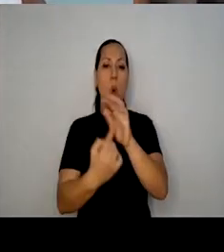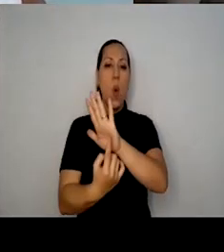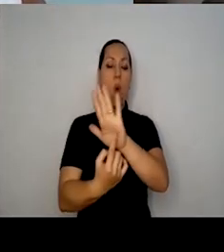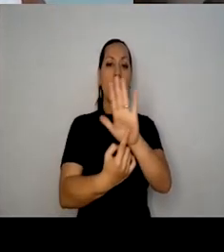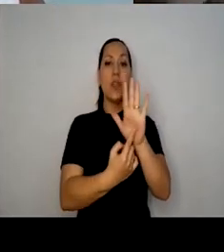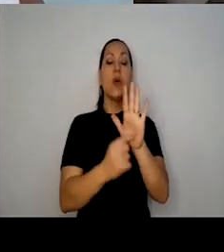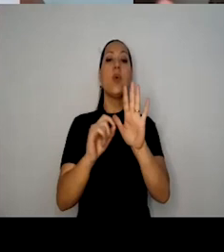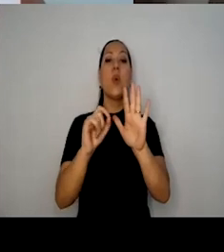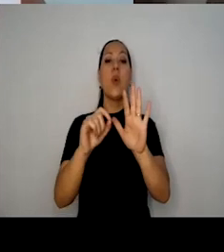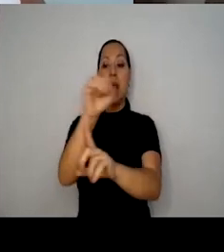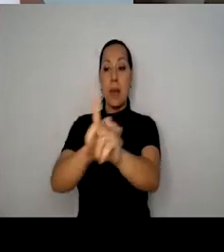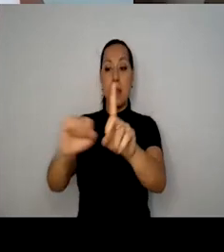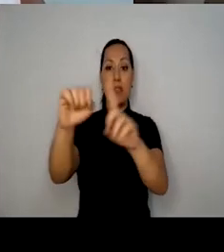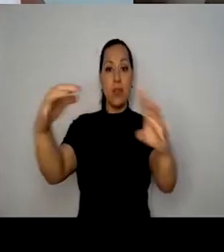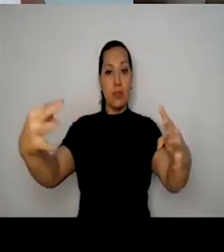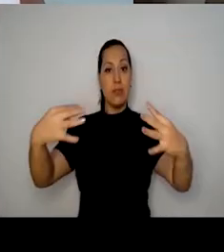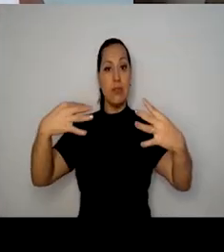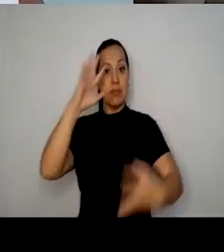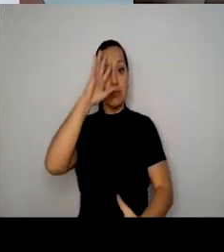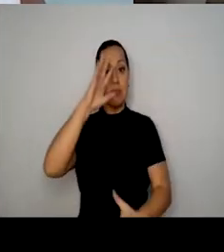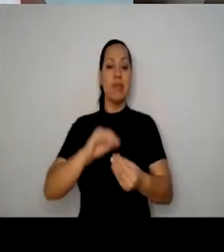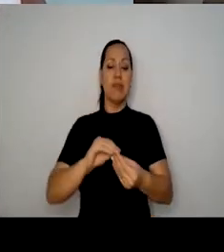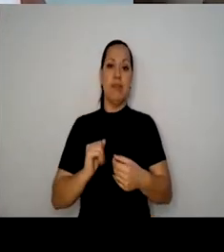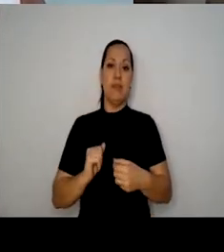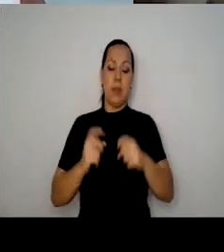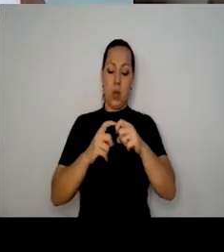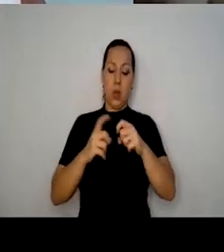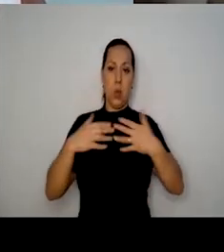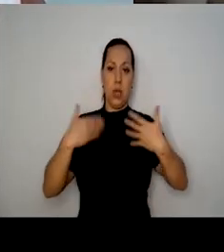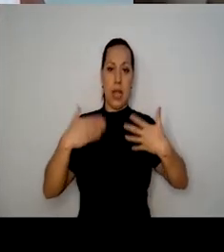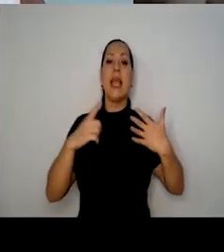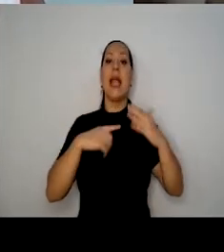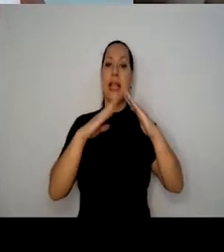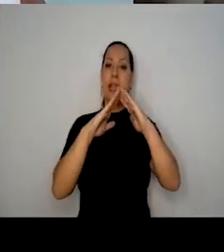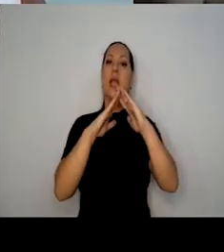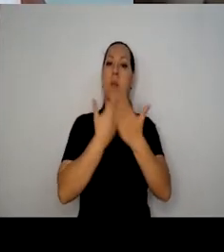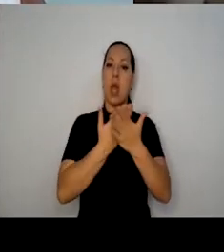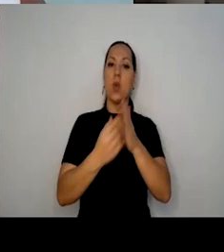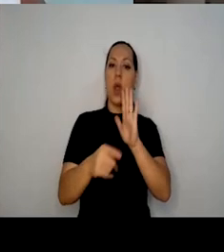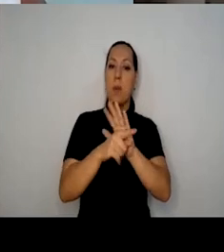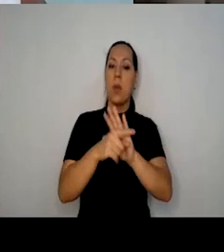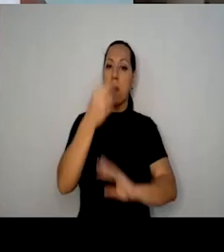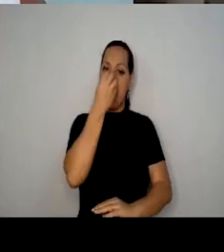sociedade também, de forma geral. Doutores da Alegria tem uma escola de palhaços que também